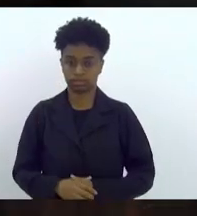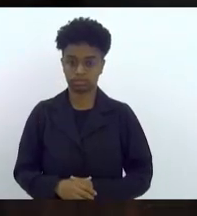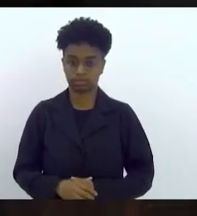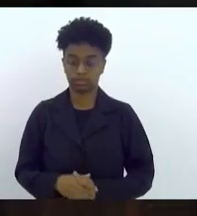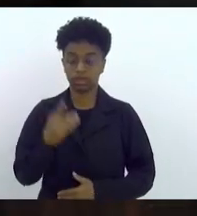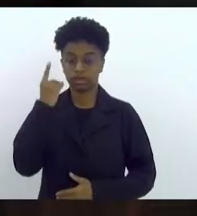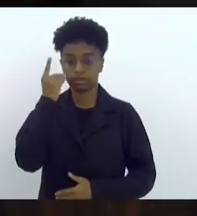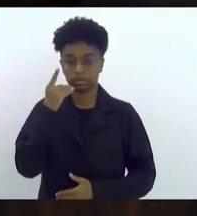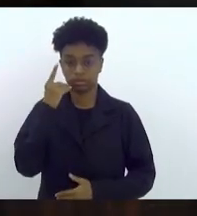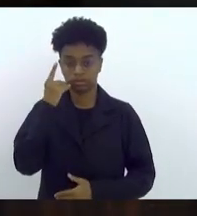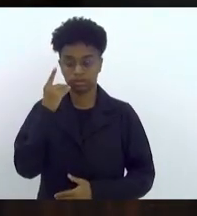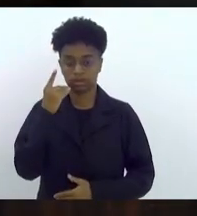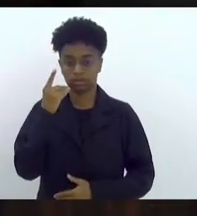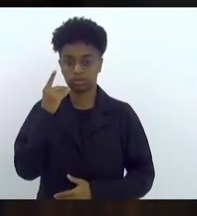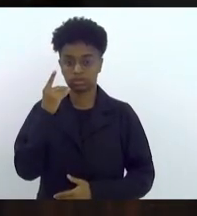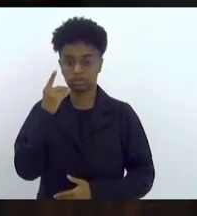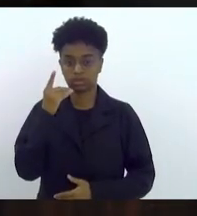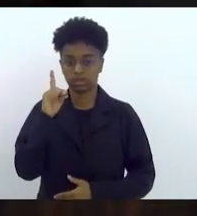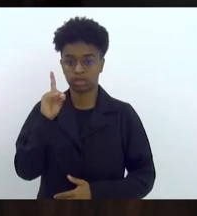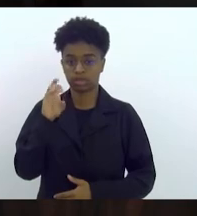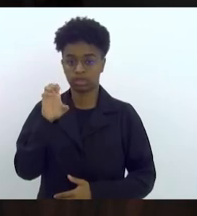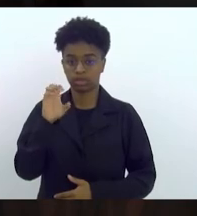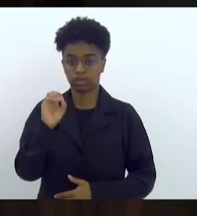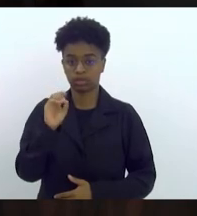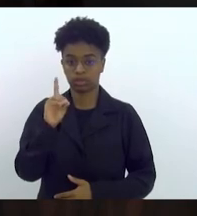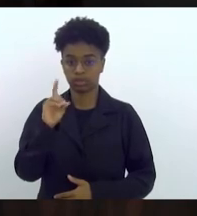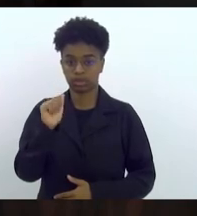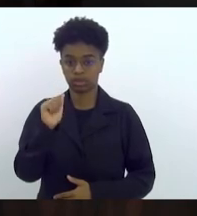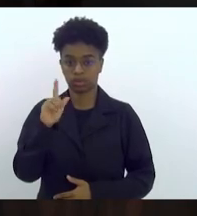deputado doutor Deodalto.